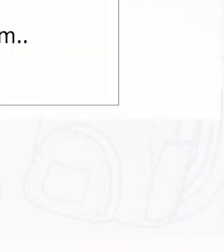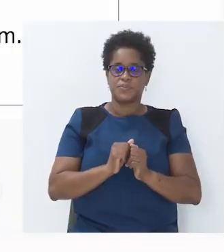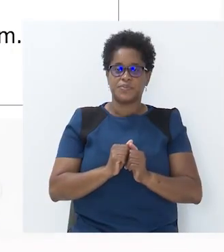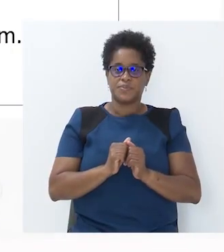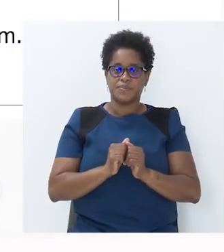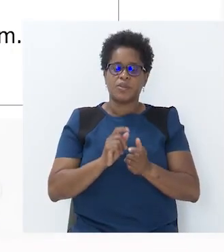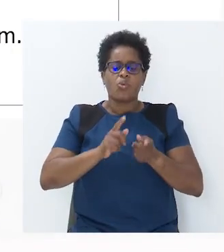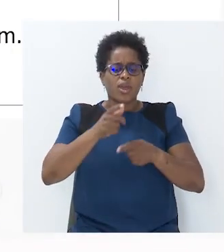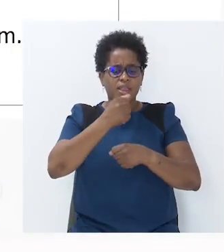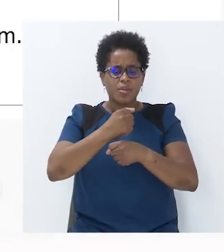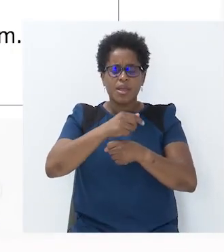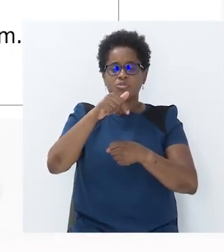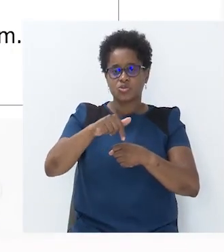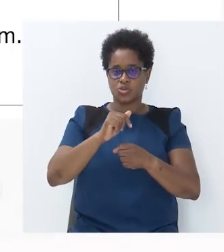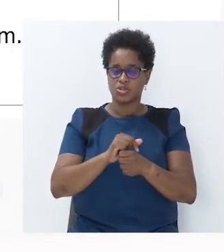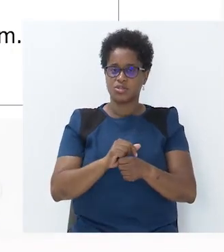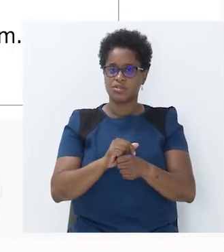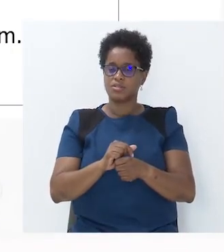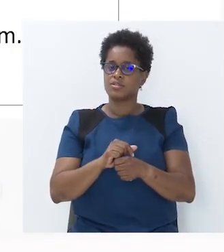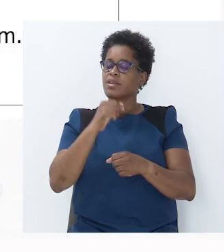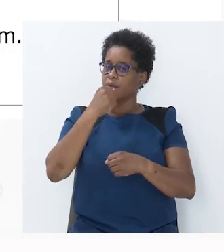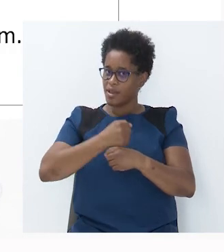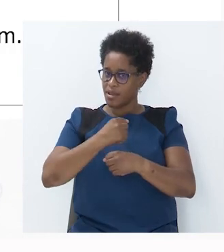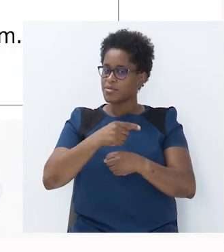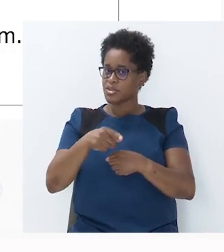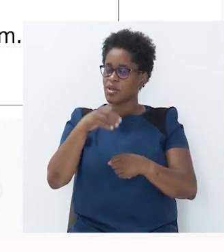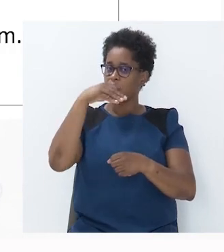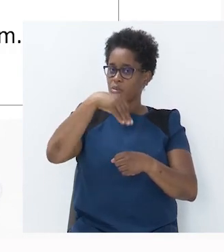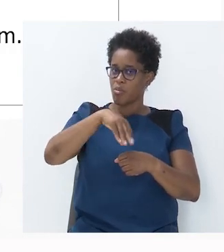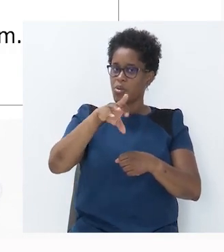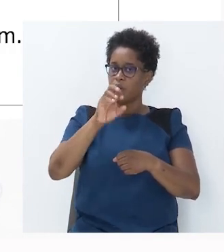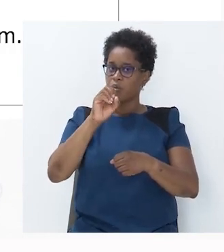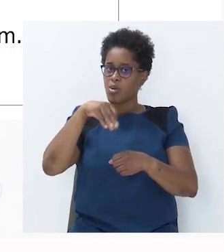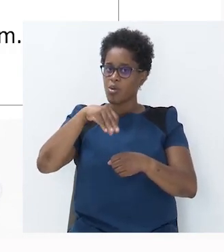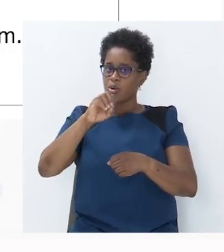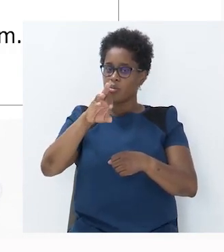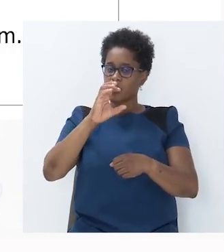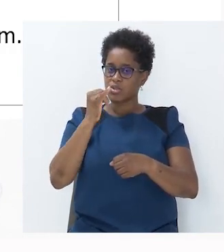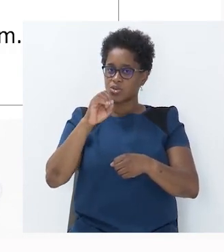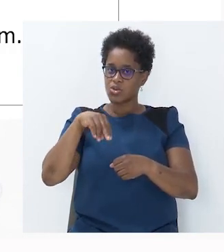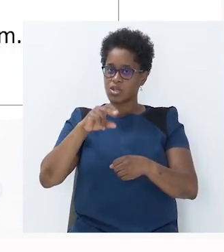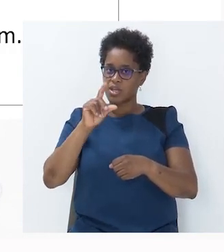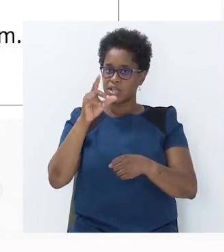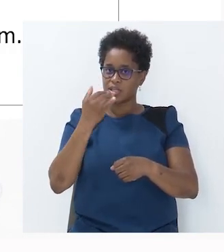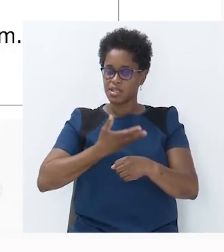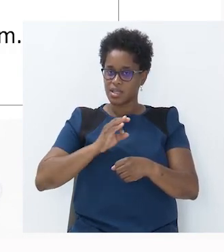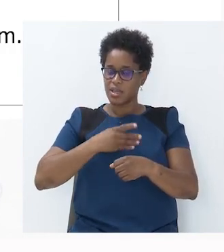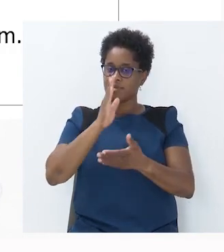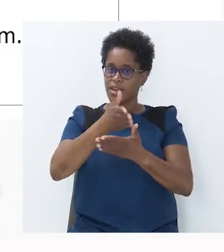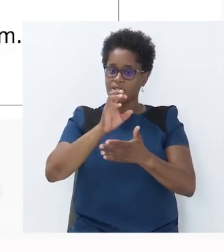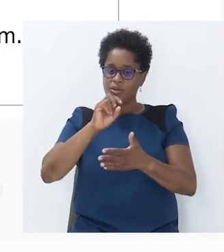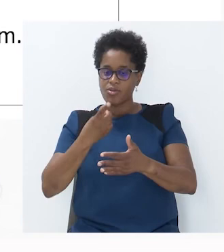O que é que nós vimos hoje? Vimos proporcionalidade direta, ou seja, duas grandezas são diretamente